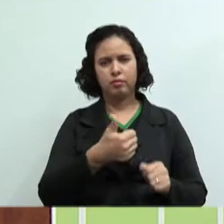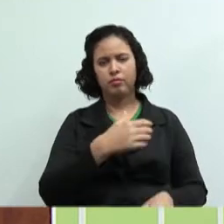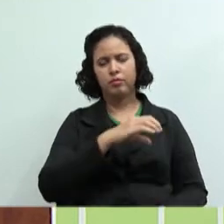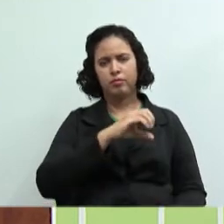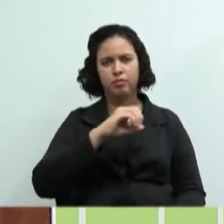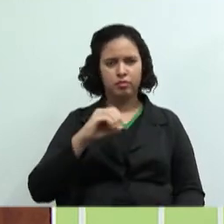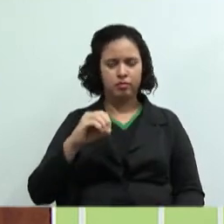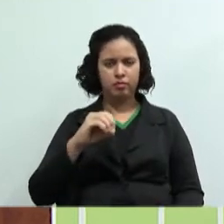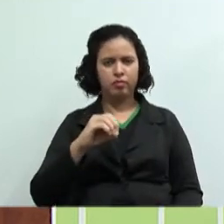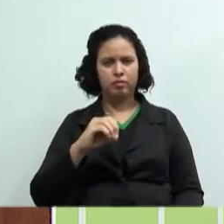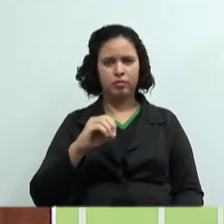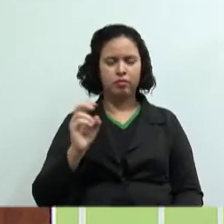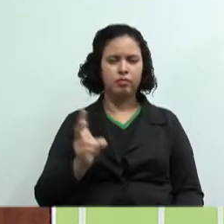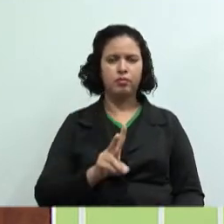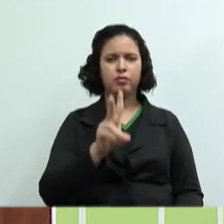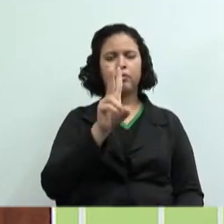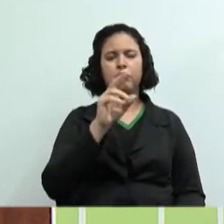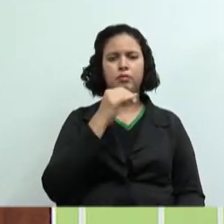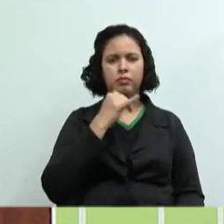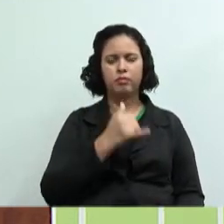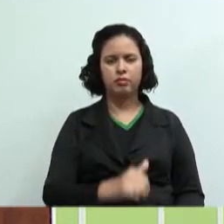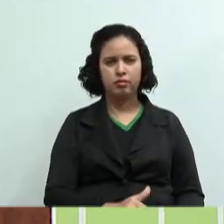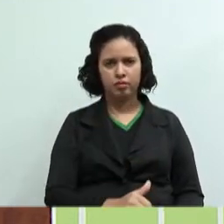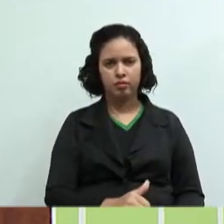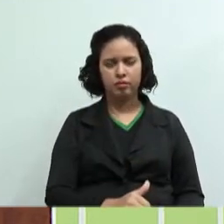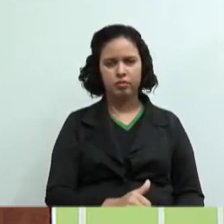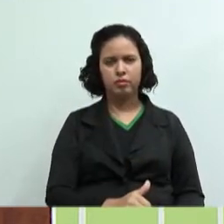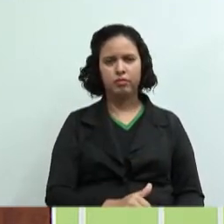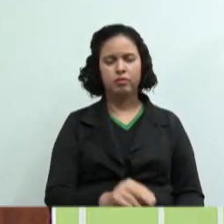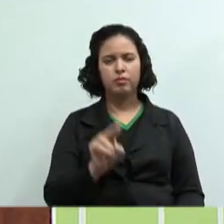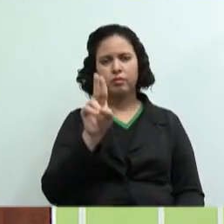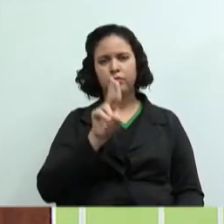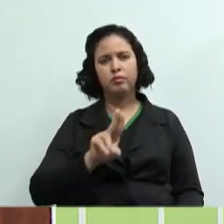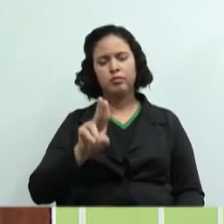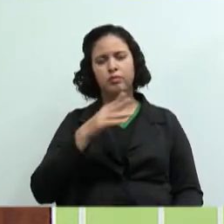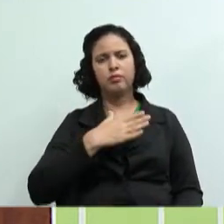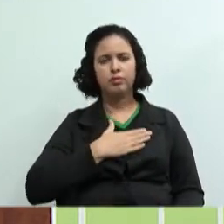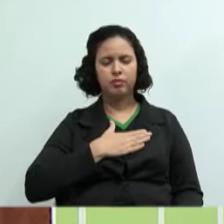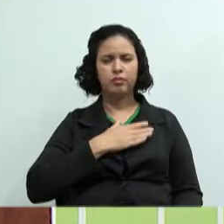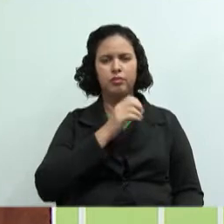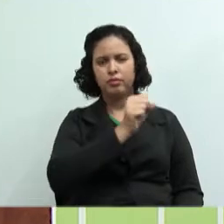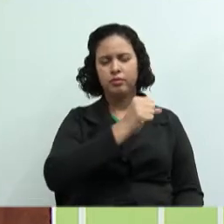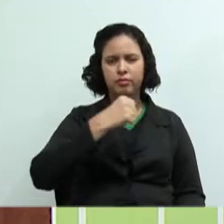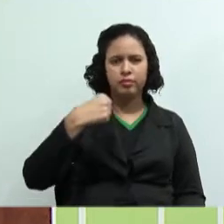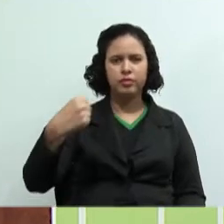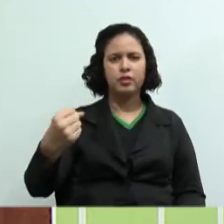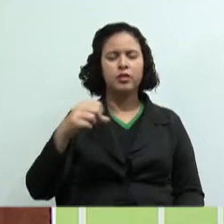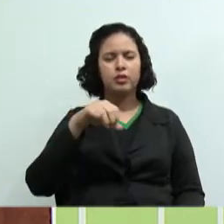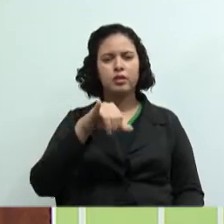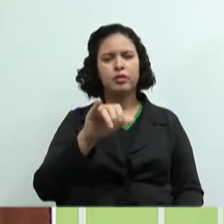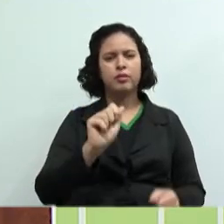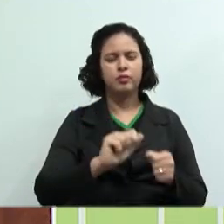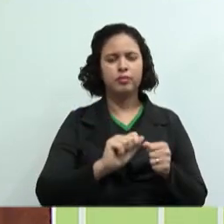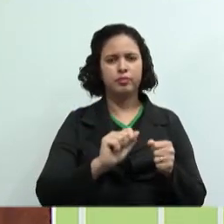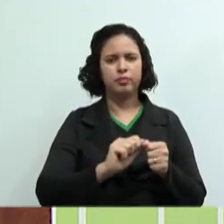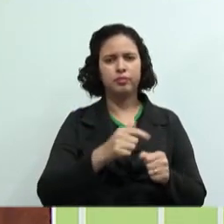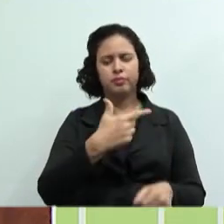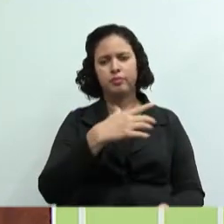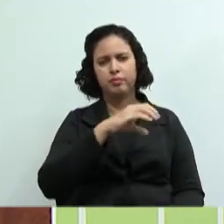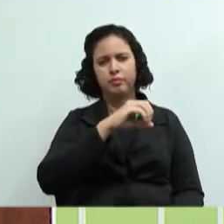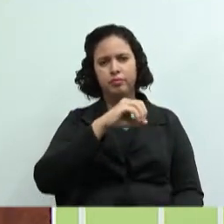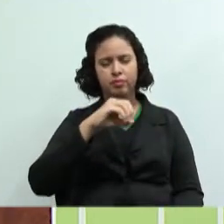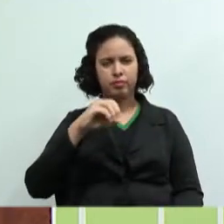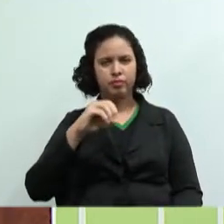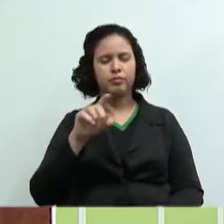um valor de energia elétrica lá do consumo da minha geladeira. Certo? Se eu produzir 200, com certeza vai